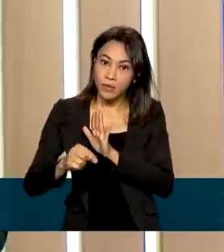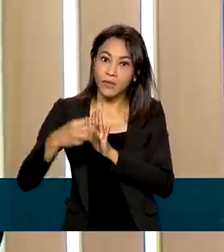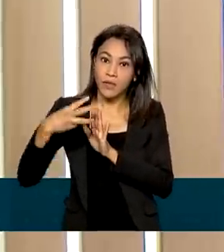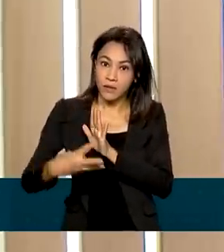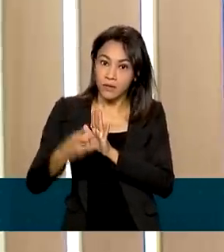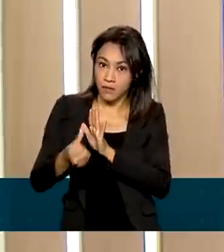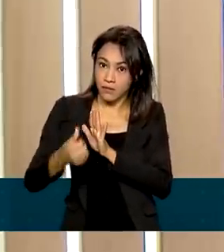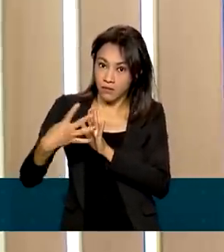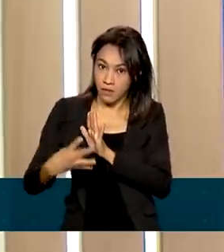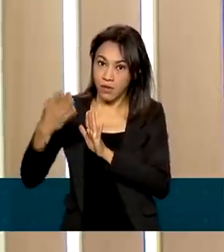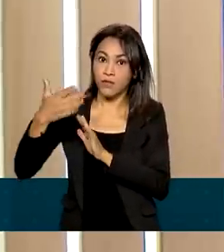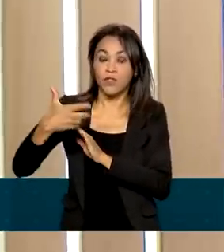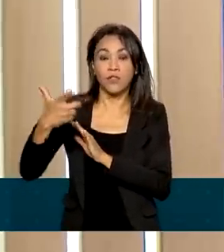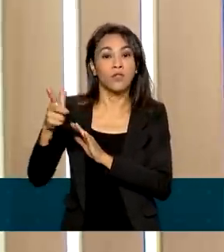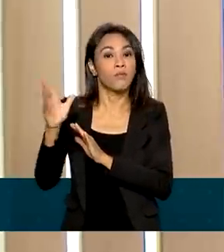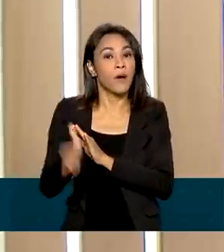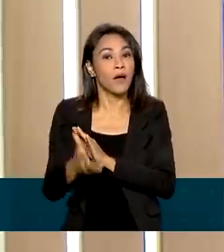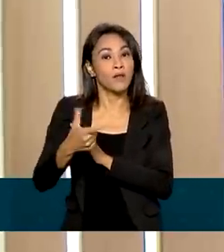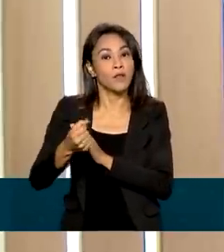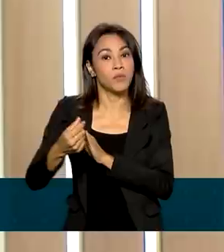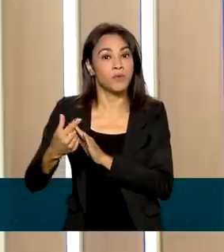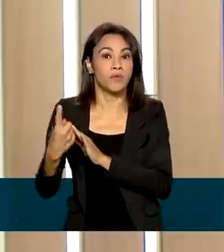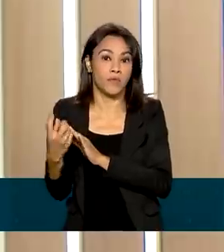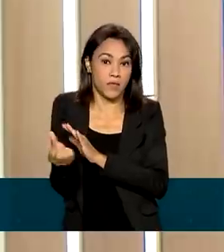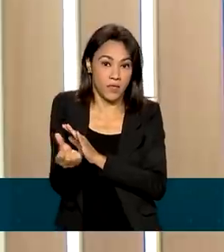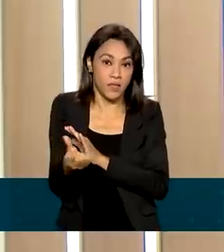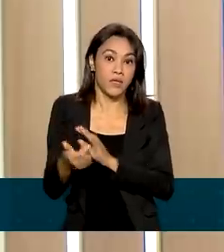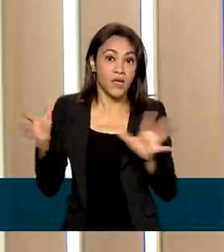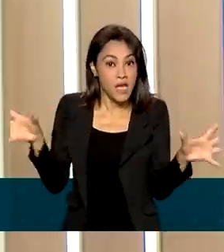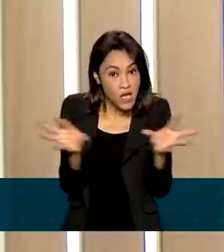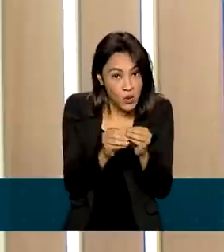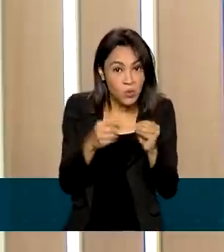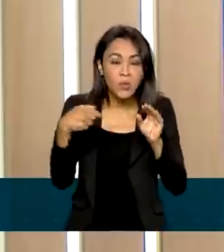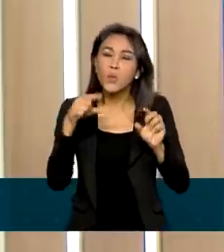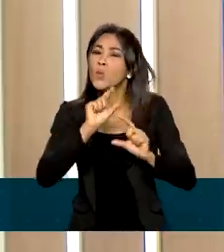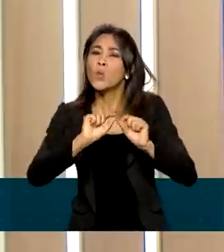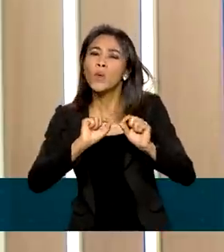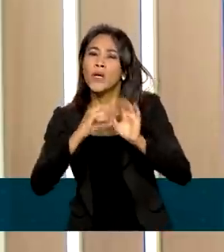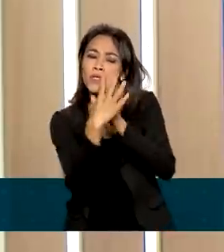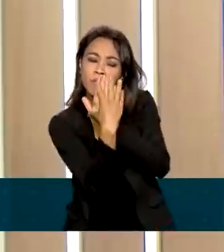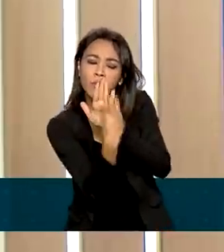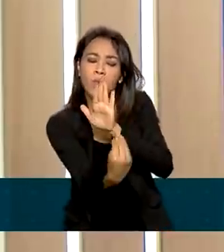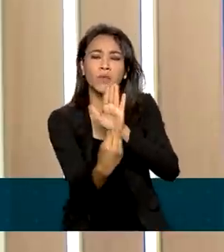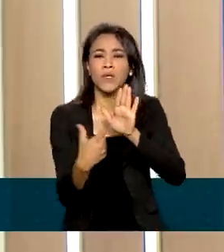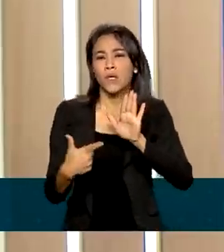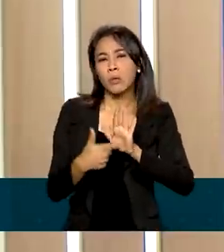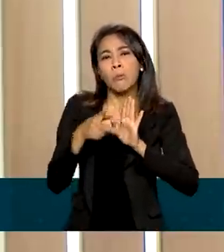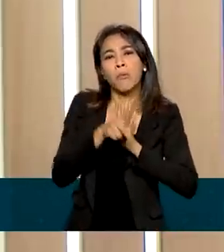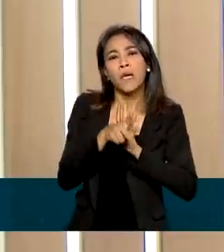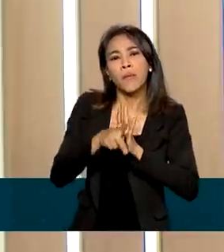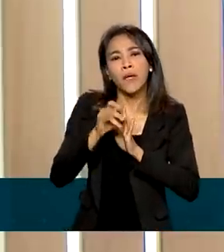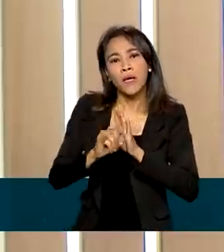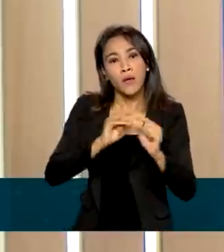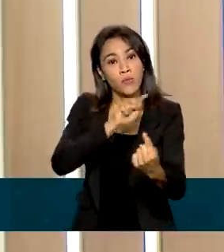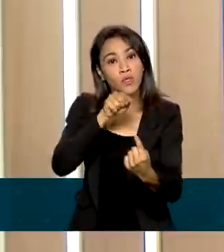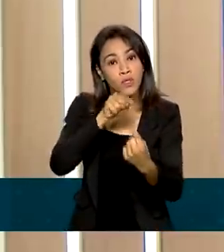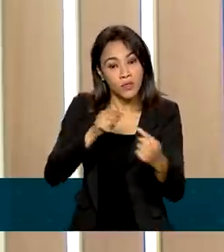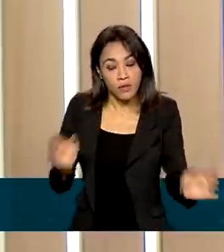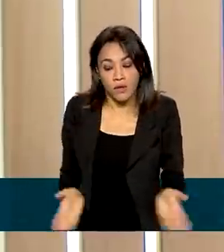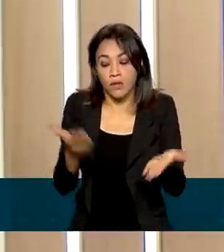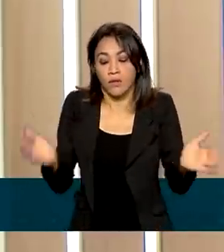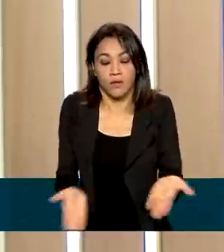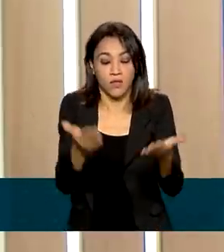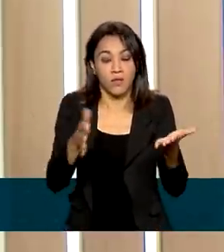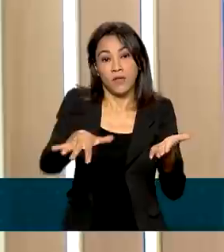O objetivo maior, de uma maneira bem resumida, desse programa, do PPI, é estimular os investimentos na área de